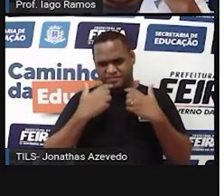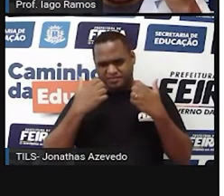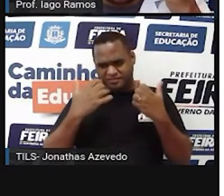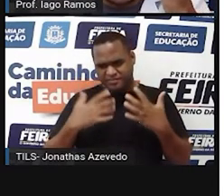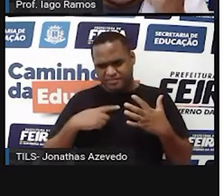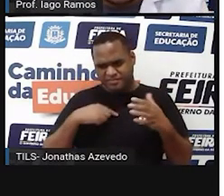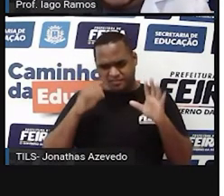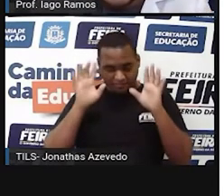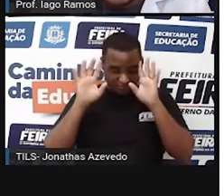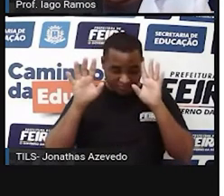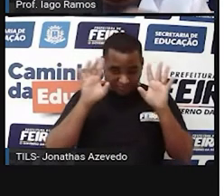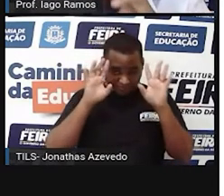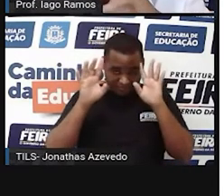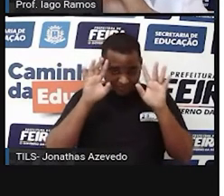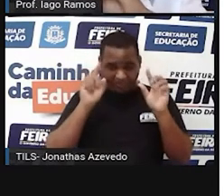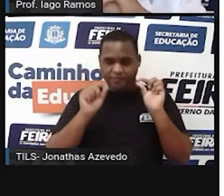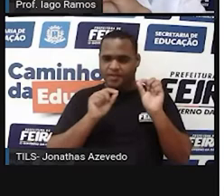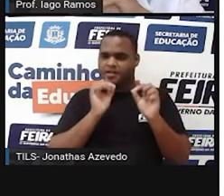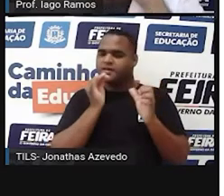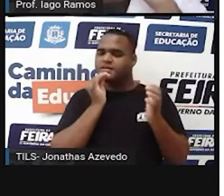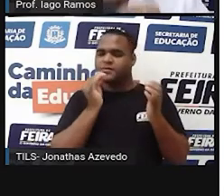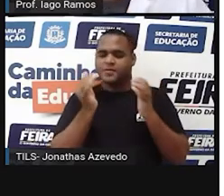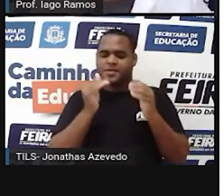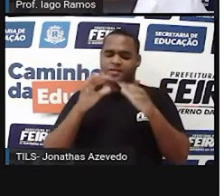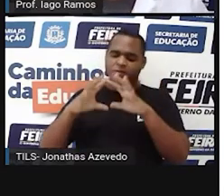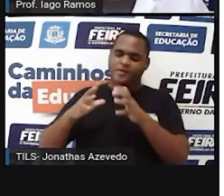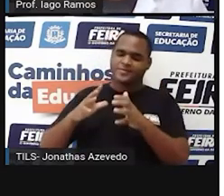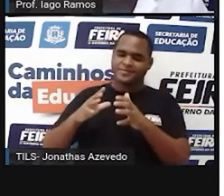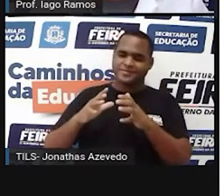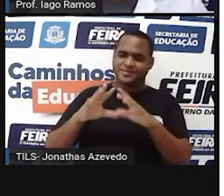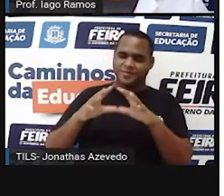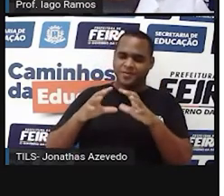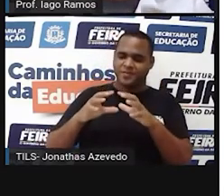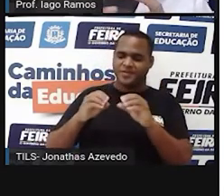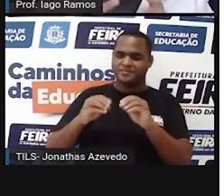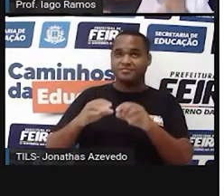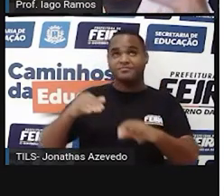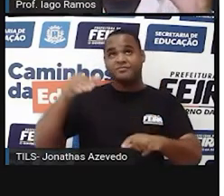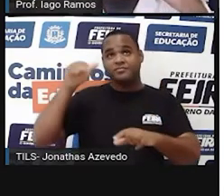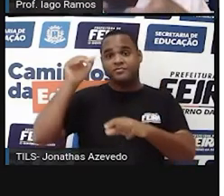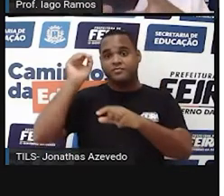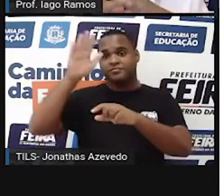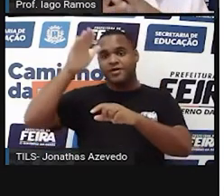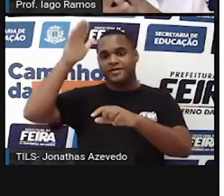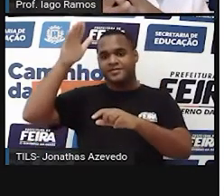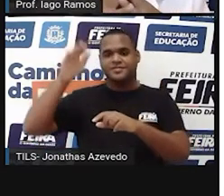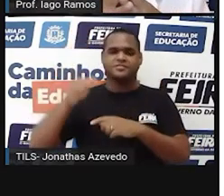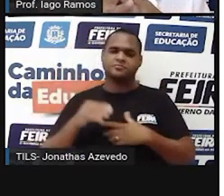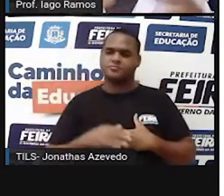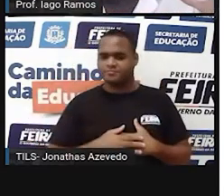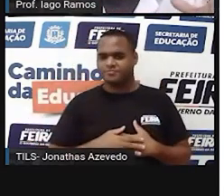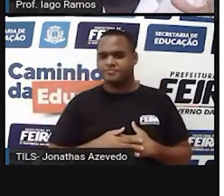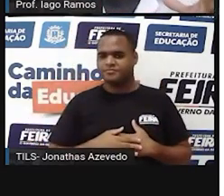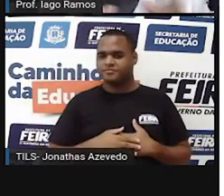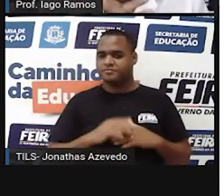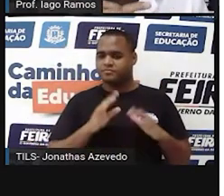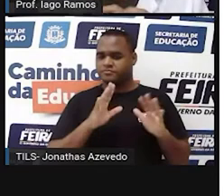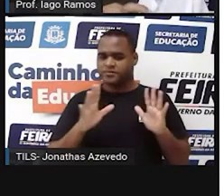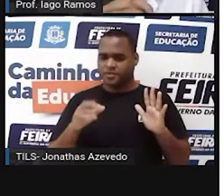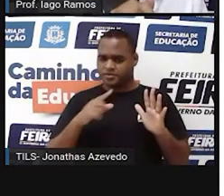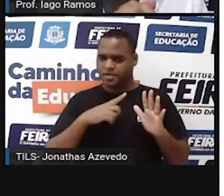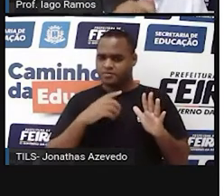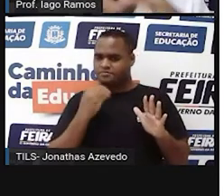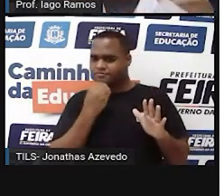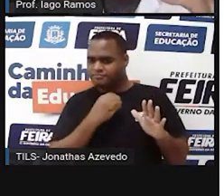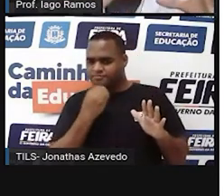fazer pensar um pouquinho, ó. Por exemplo, essa bola que aparece aí na tela, é uma bola de vôlei. Eu não sei se você já teve uma